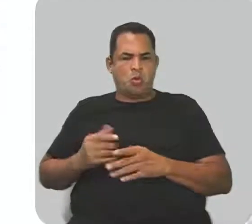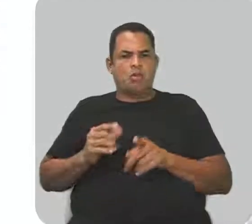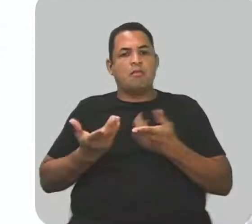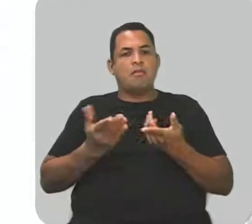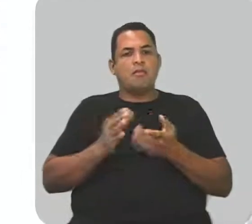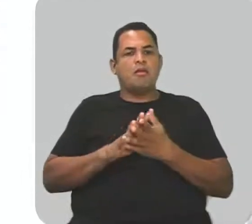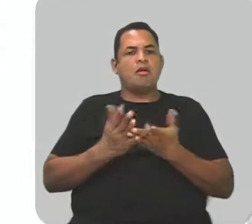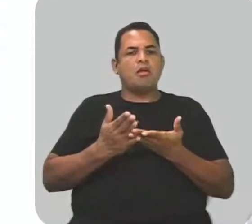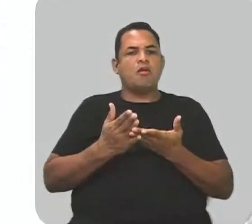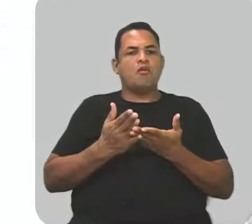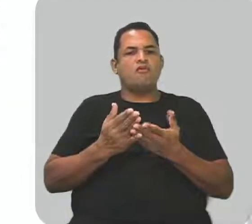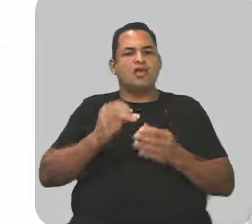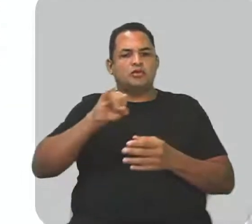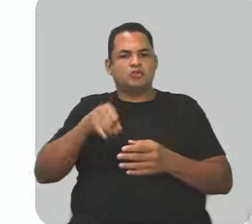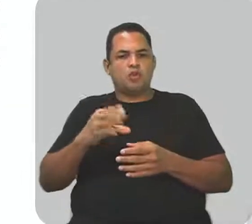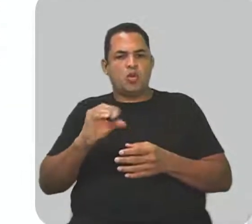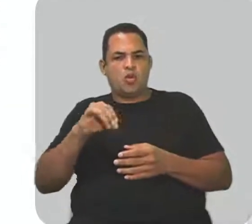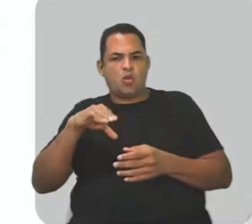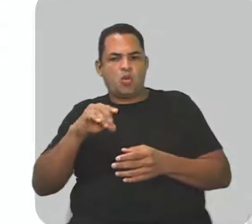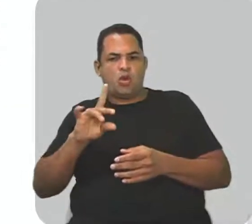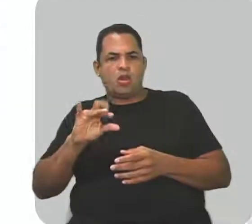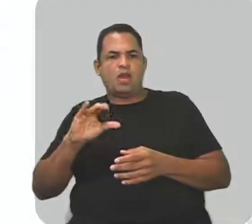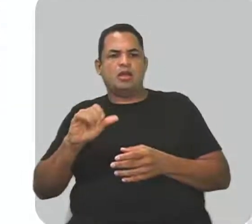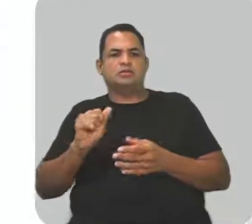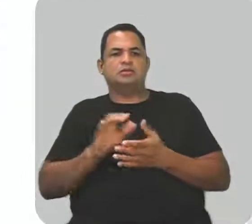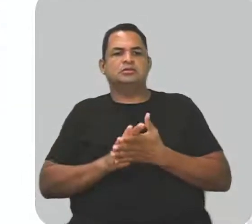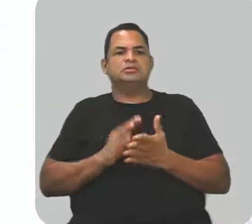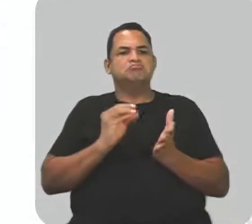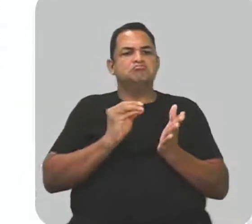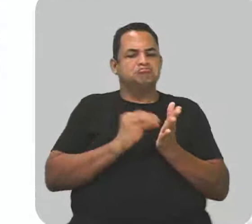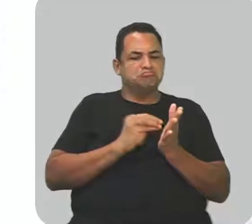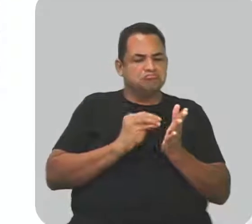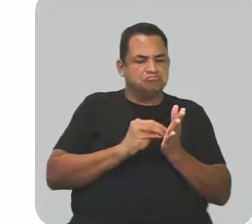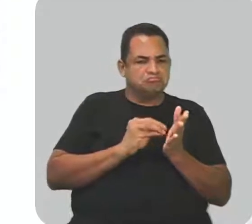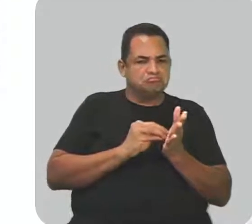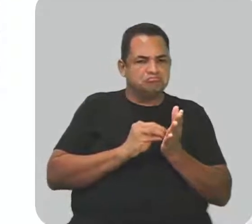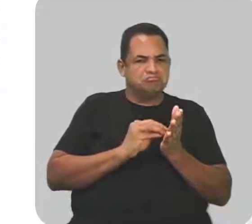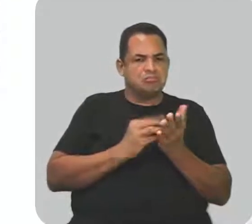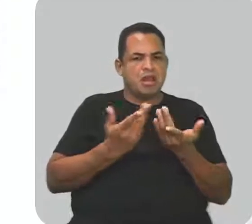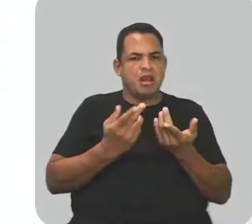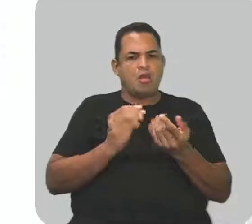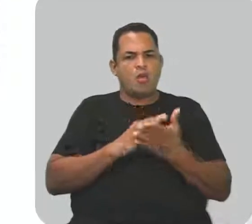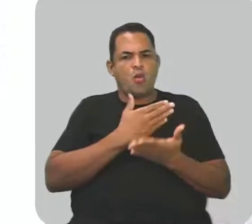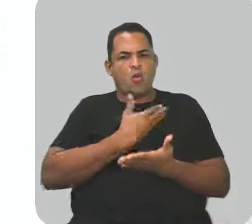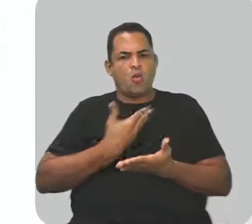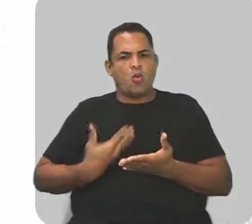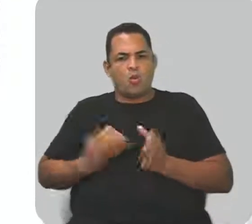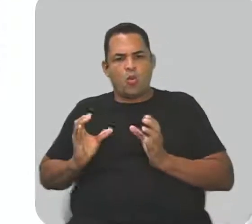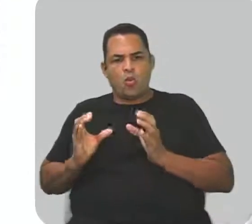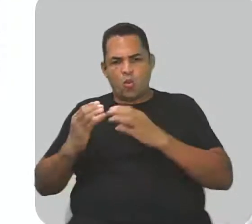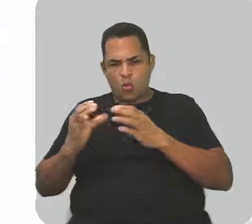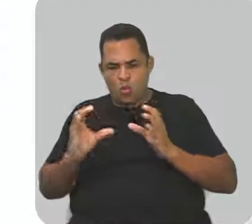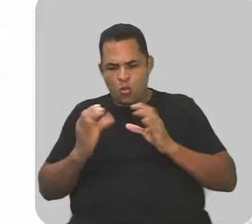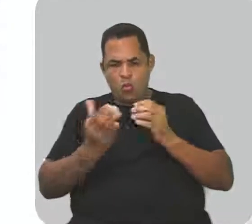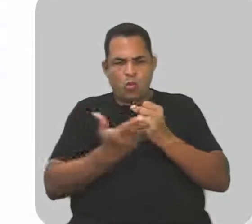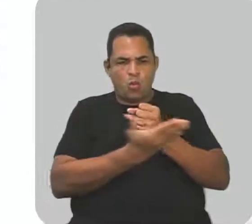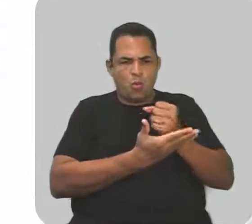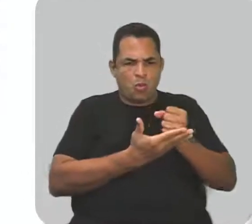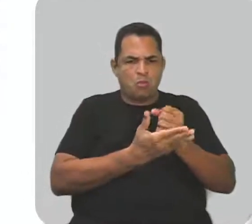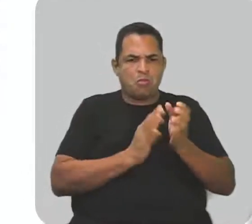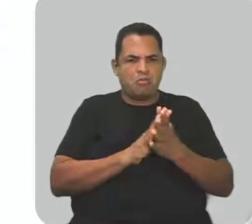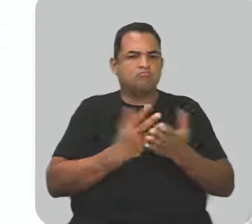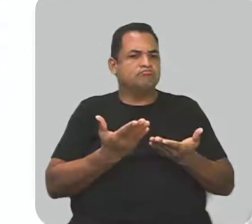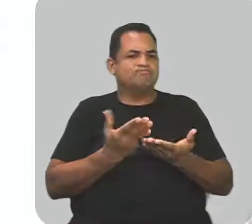constituído de João Goulart. A falta de reação do governo e dos grupos que lhe davam apoio foi